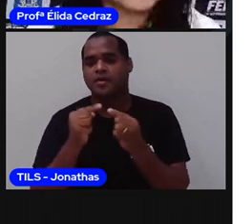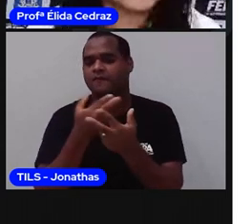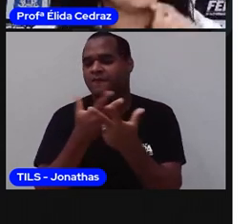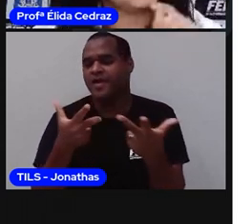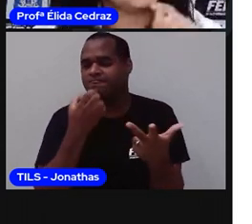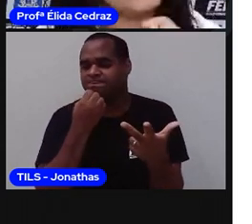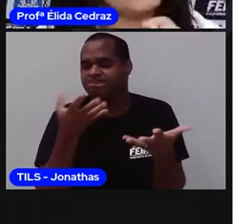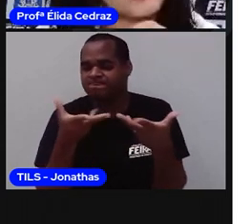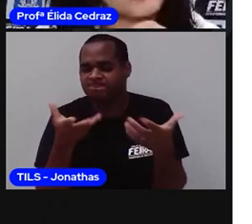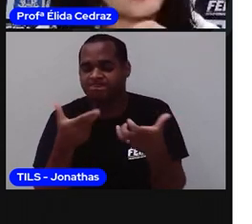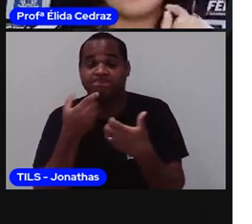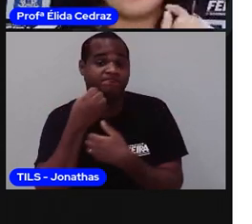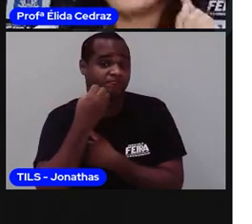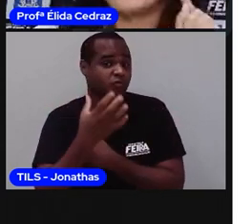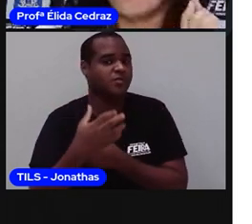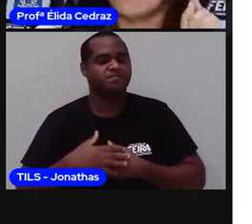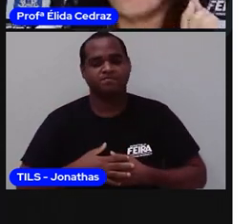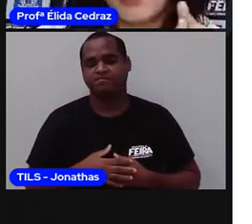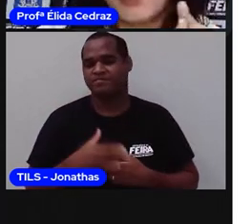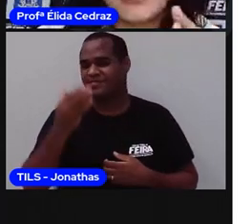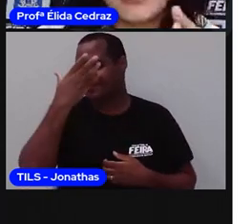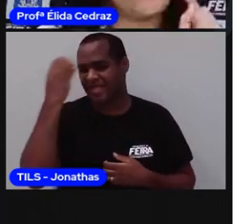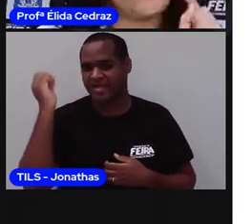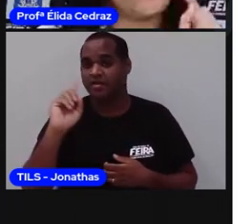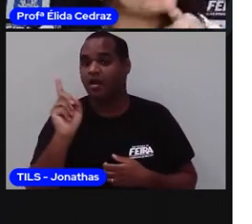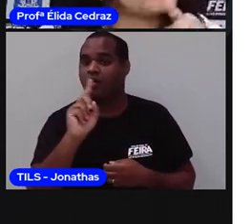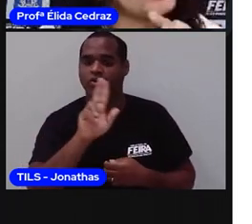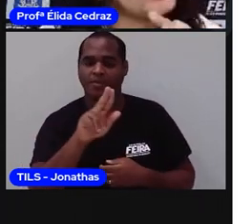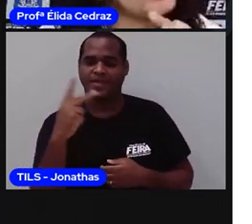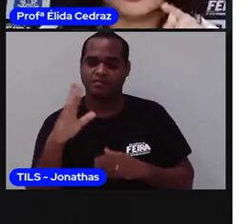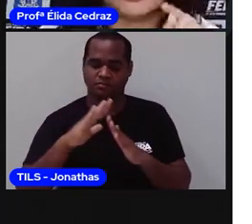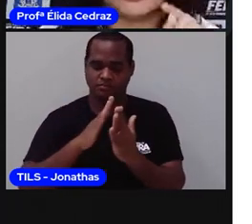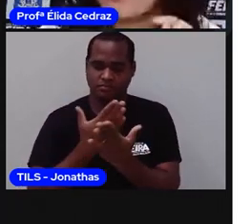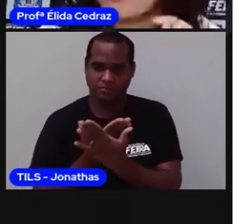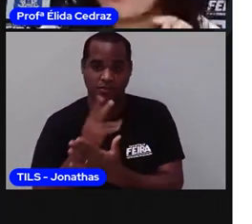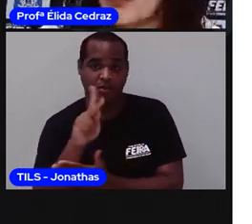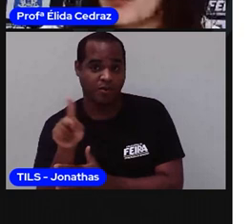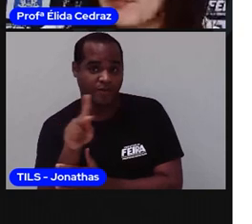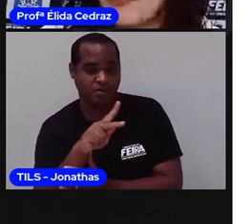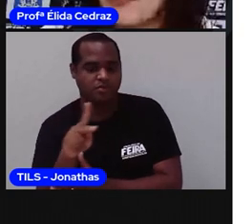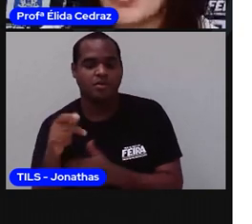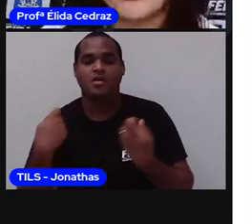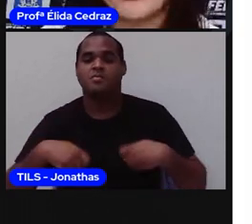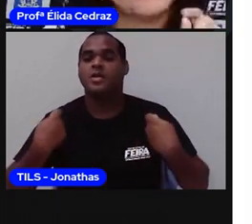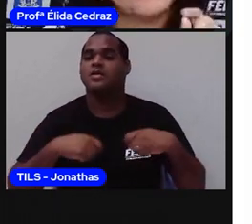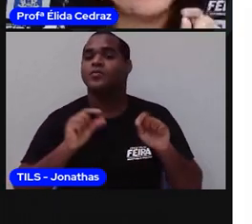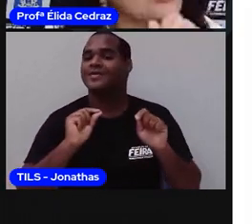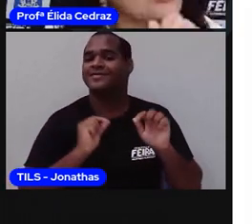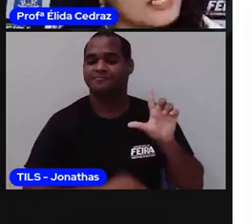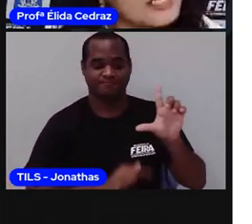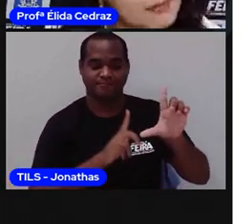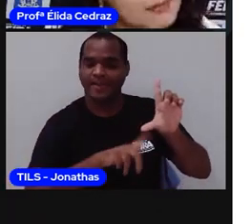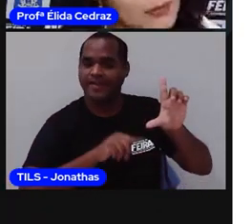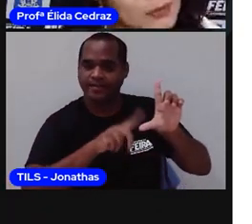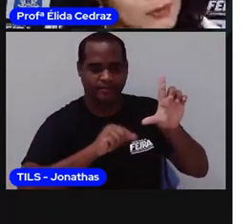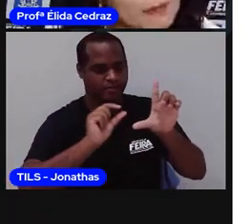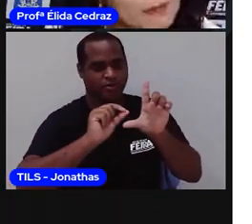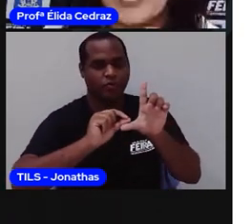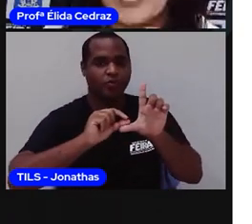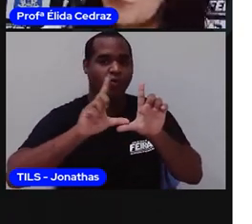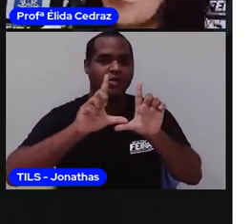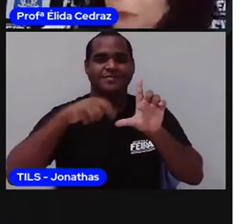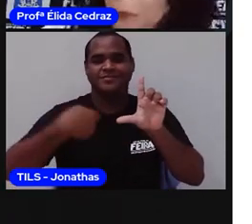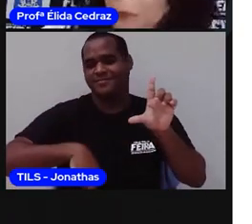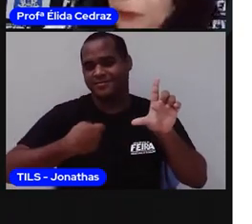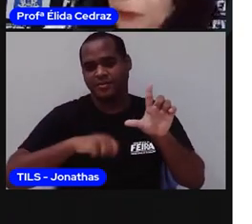capricho e não esqueça. Nome da escola, do estudante, do professor e da professora, letra maiúscula,